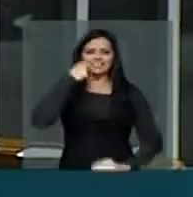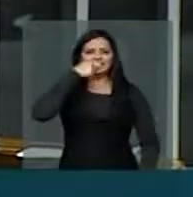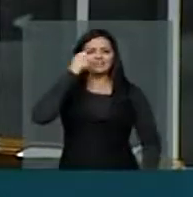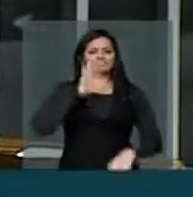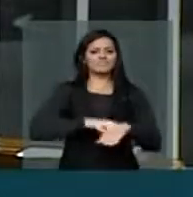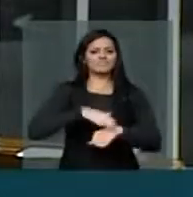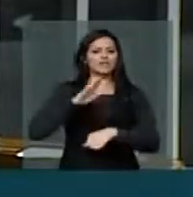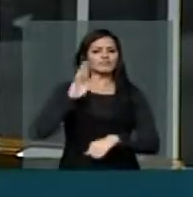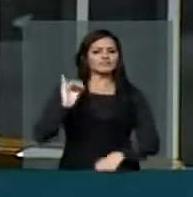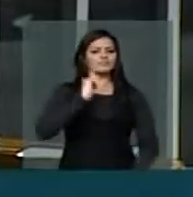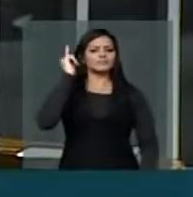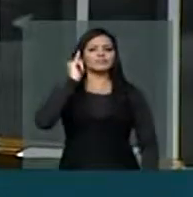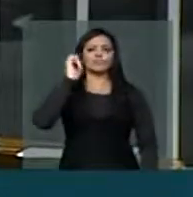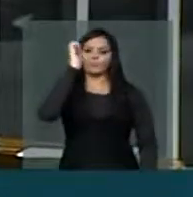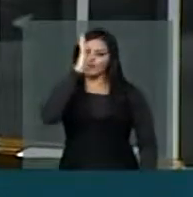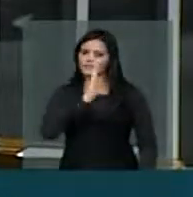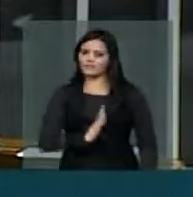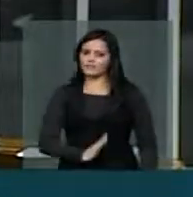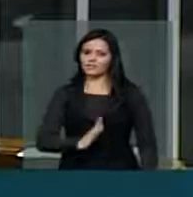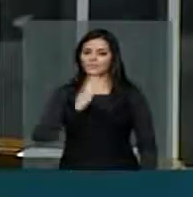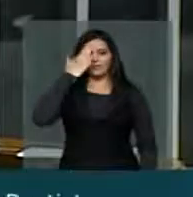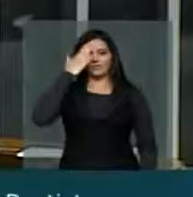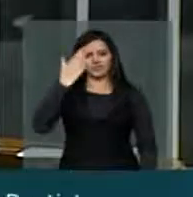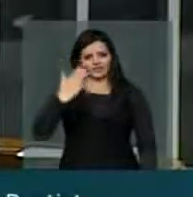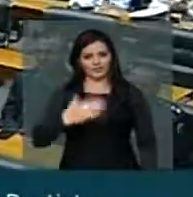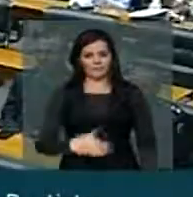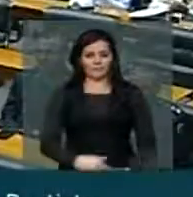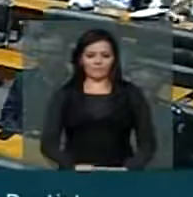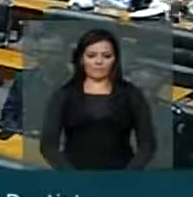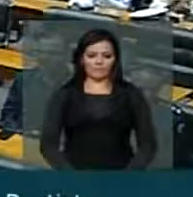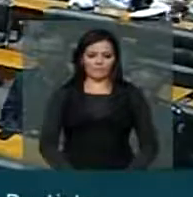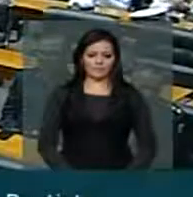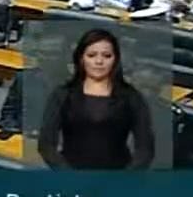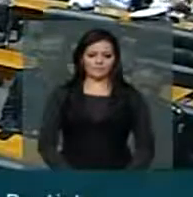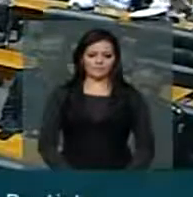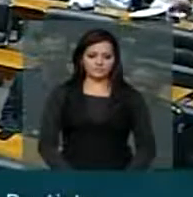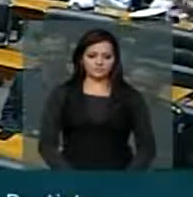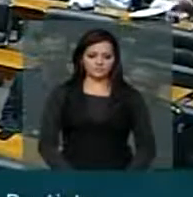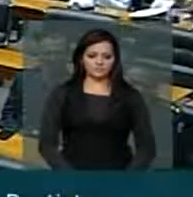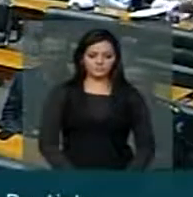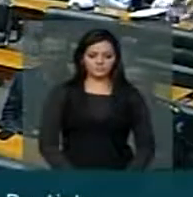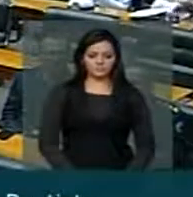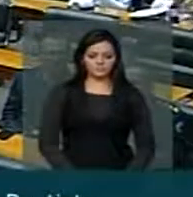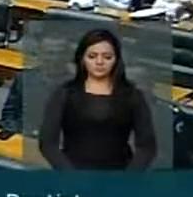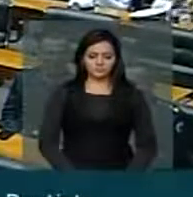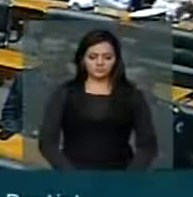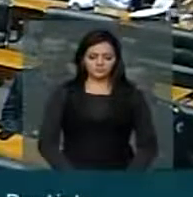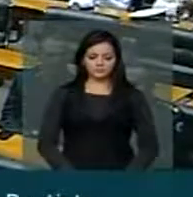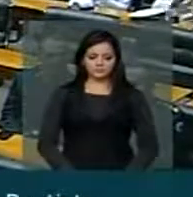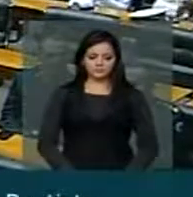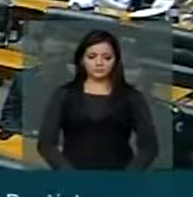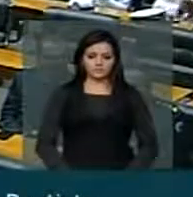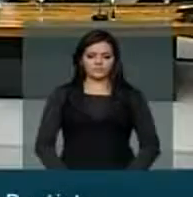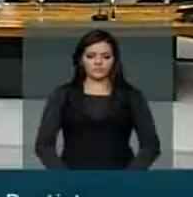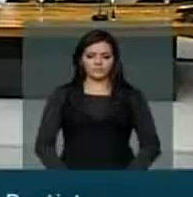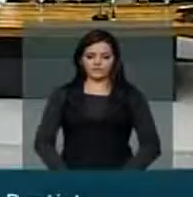mais úteis ao nosso Brasil muito obrigado Obrigado Obrigado Obrigado.